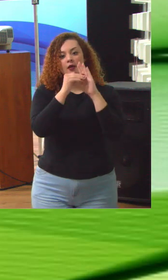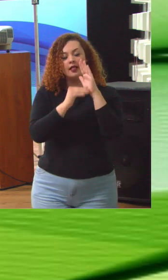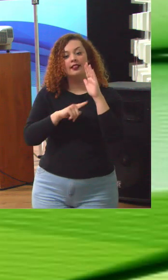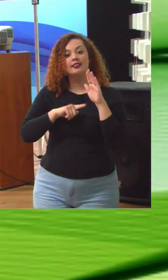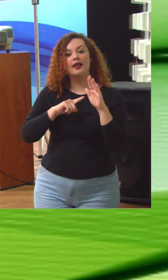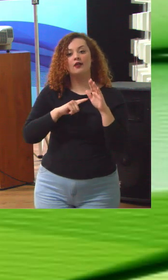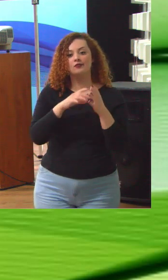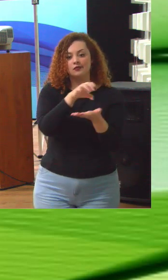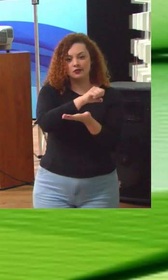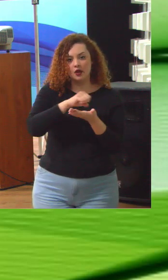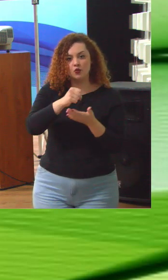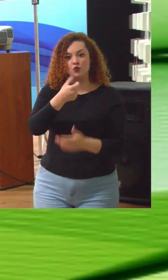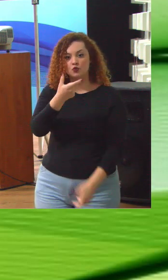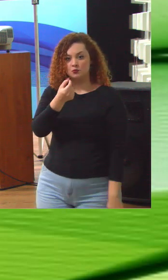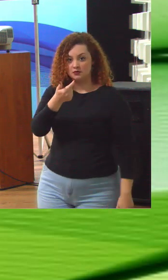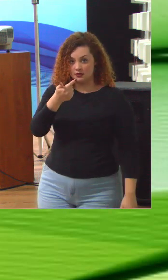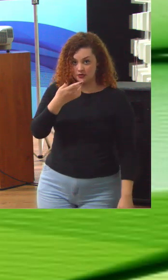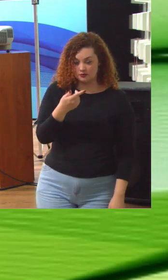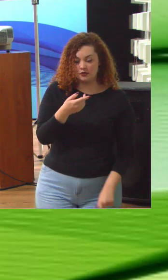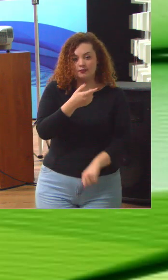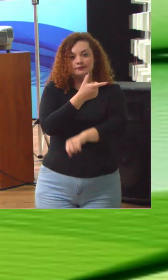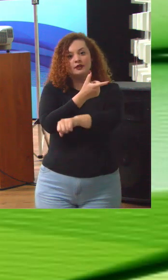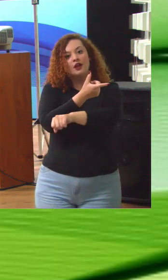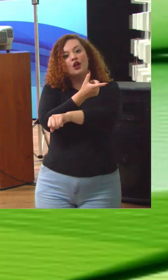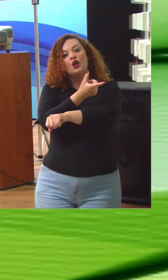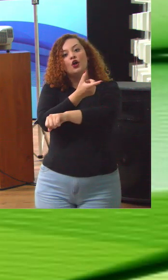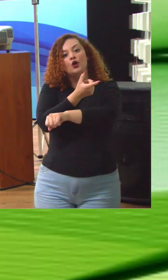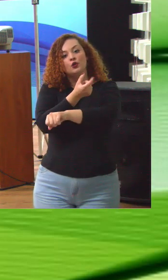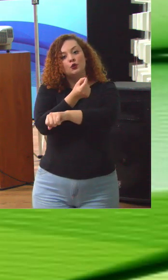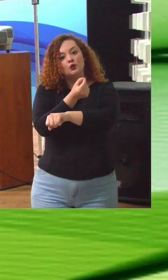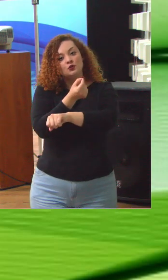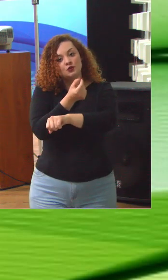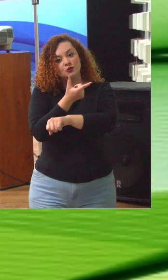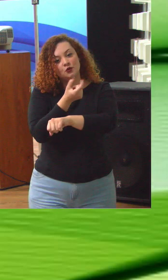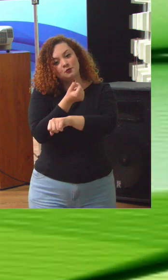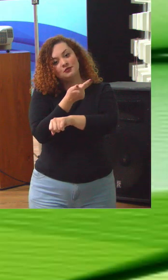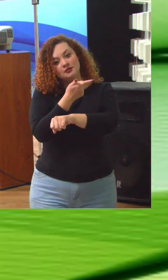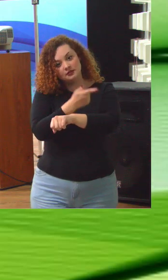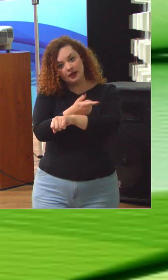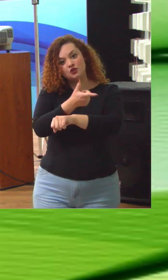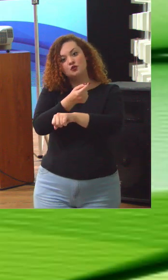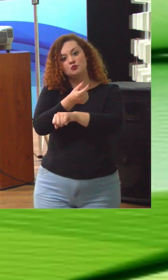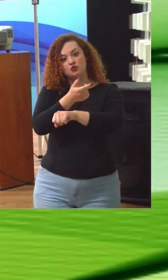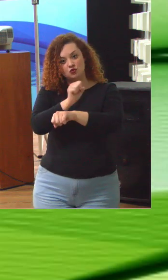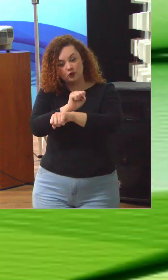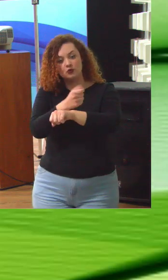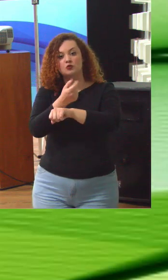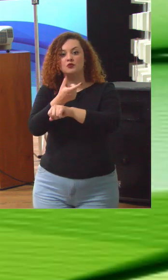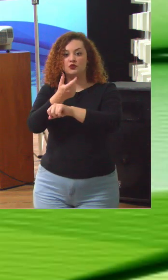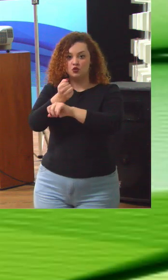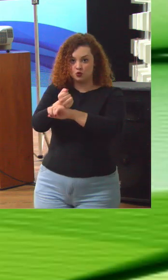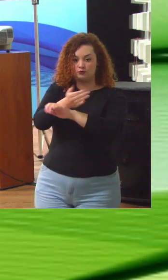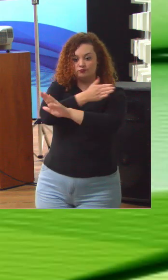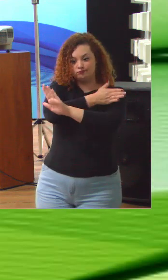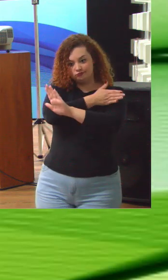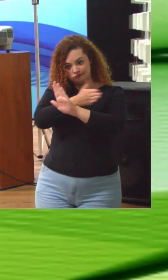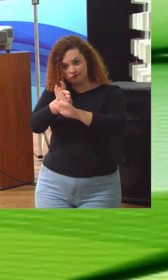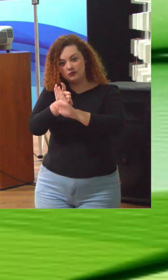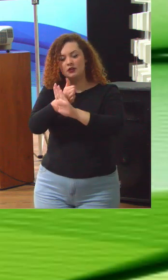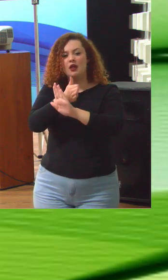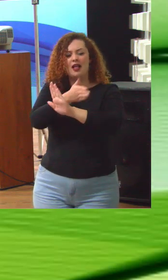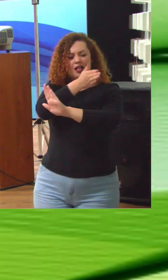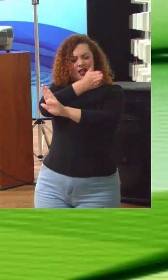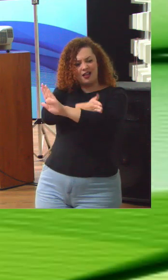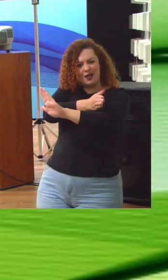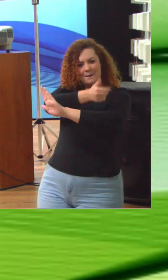2017 disponíveis 2018 2021 série histórica então de três tomadas eu diria que a de 2014